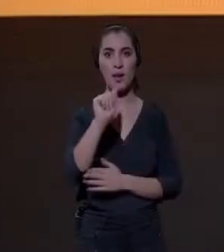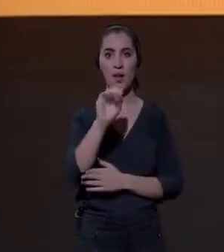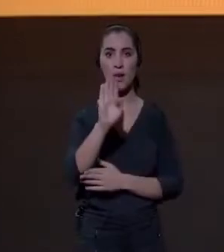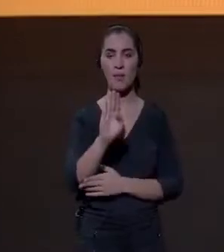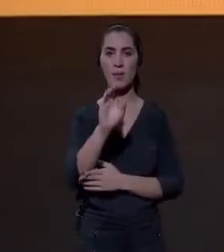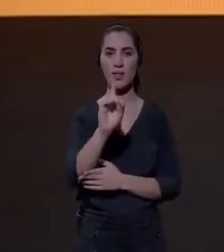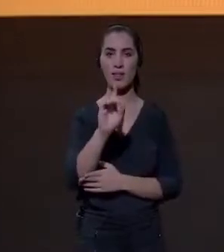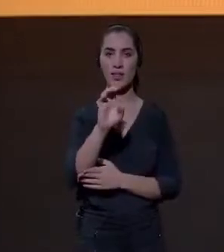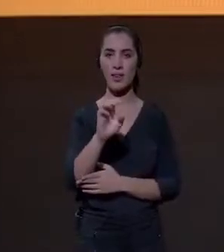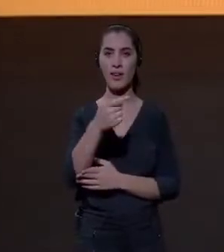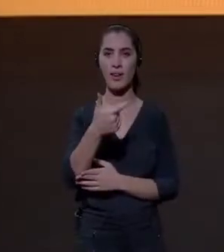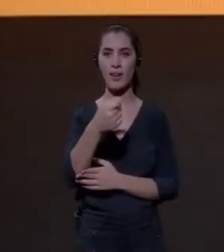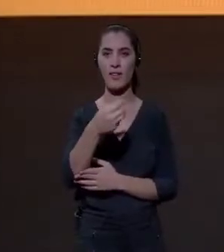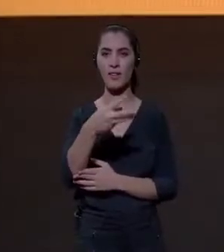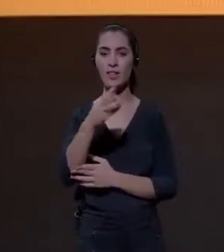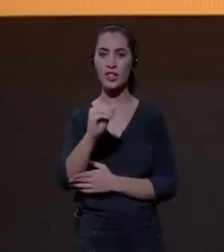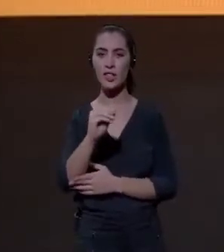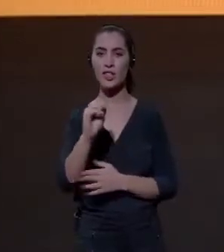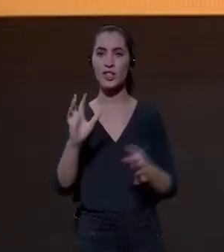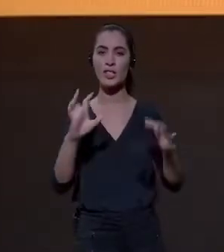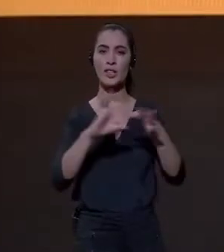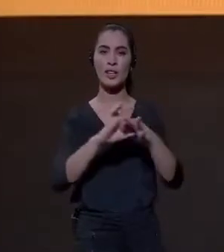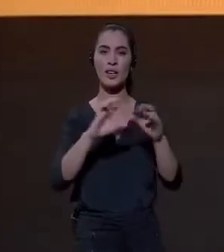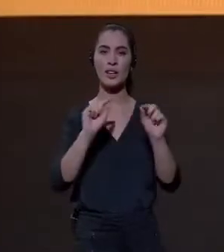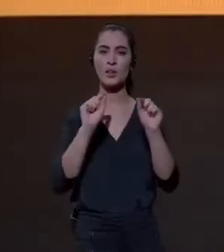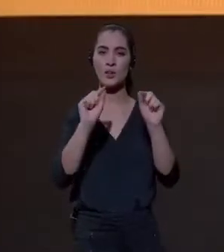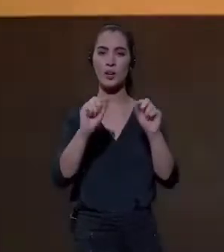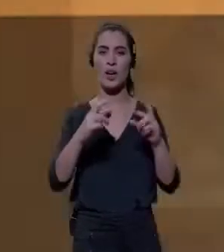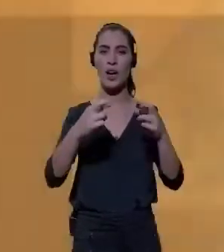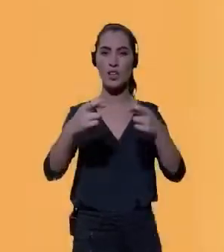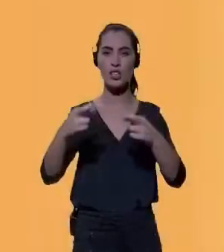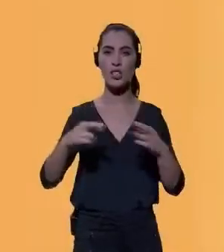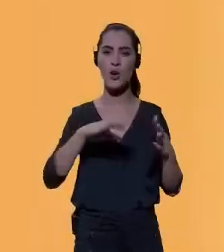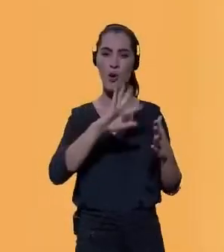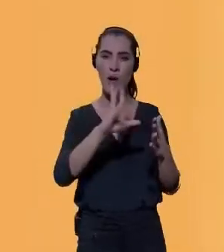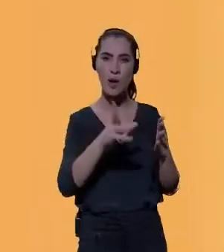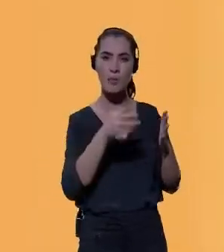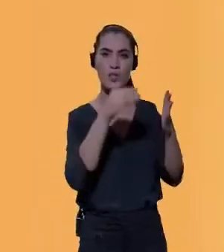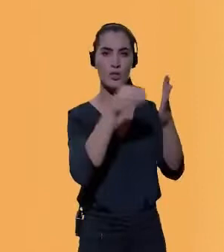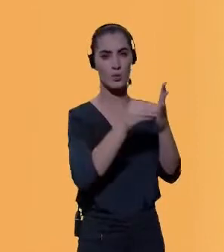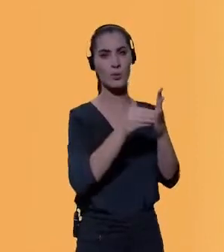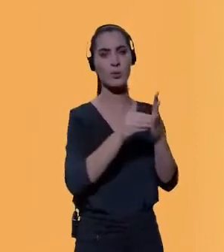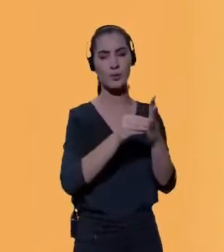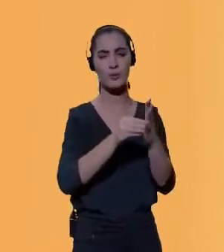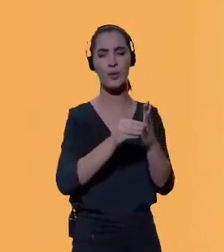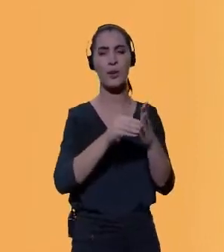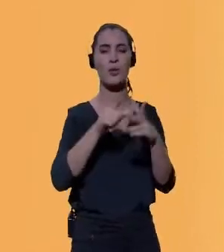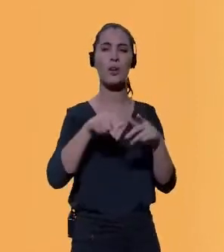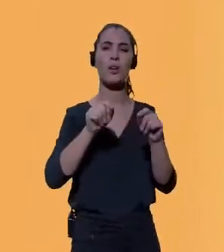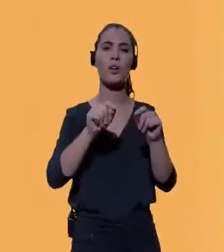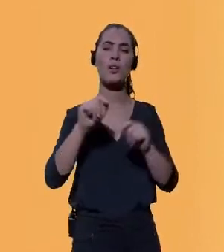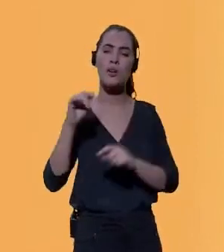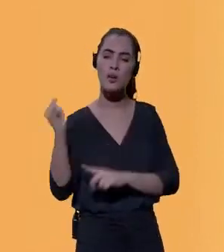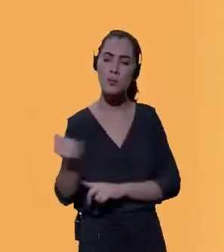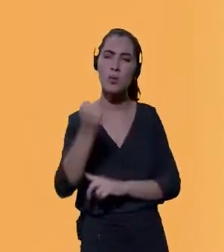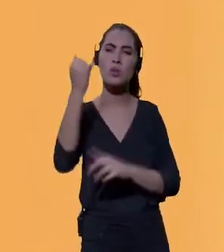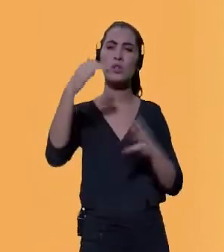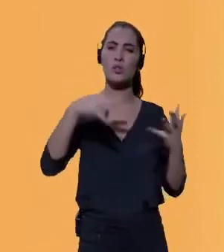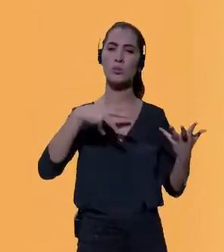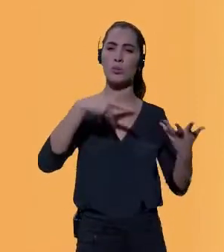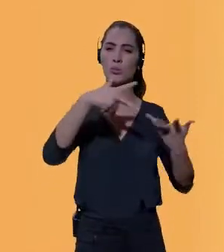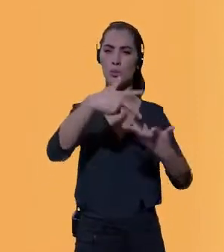se refere e faz menção à nossa região amazônica que é tão relevante para o mundo todo.